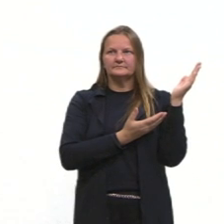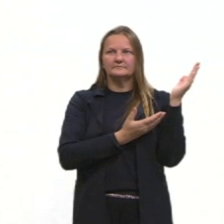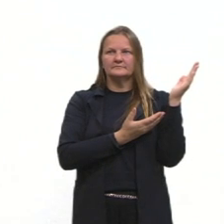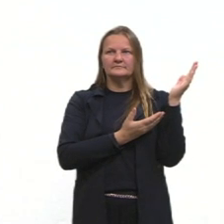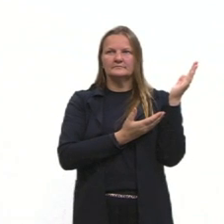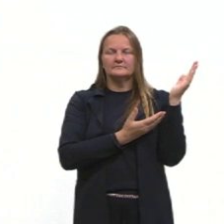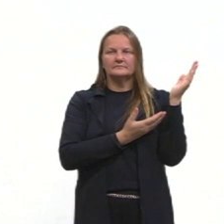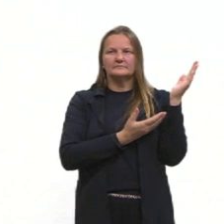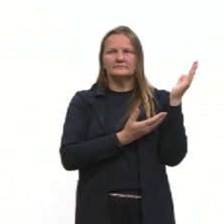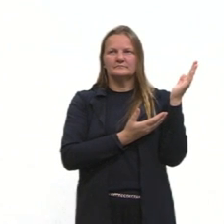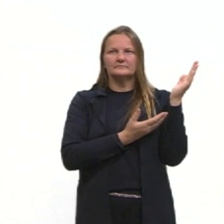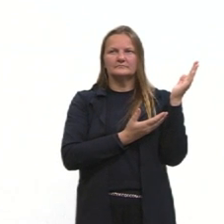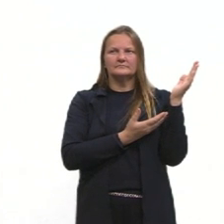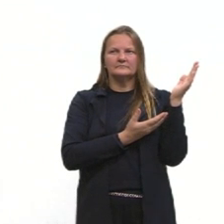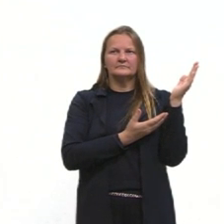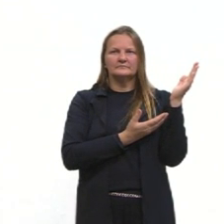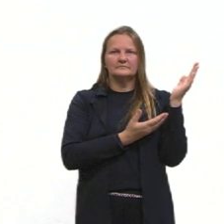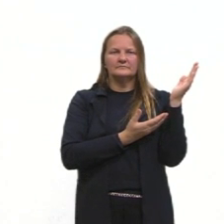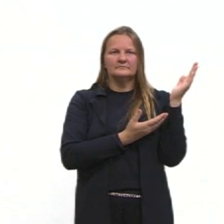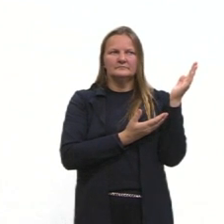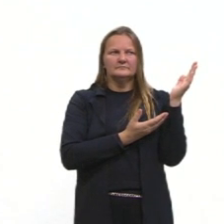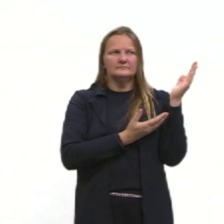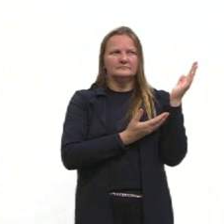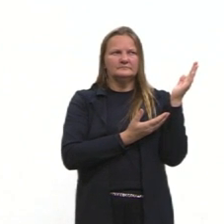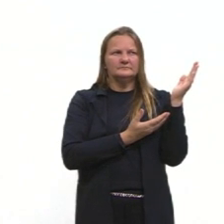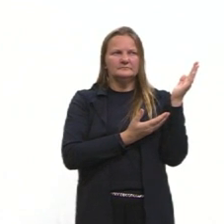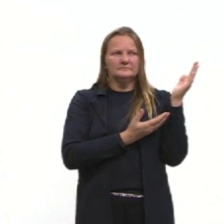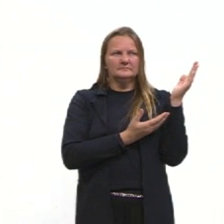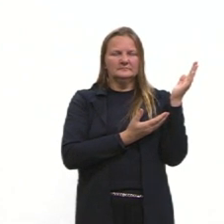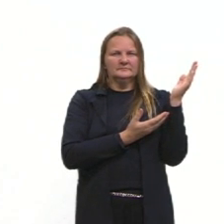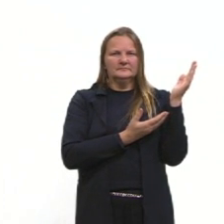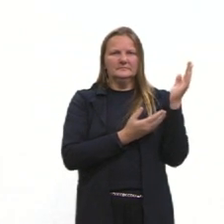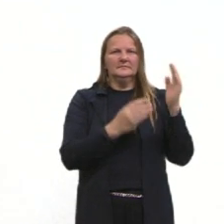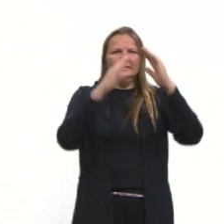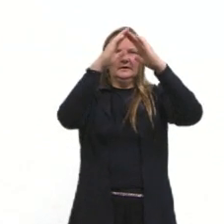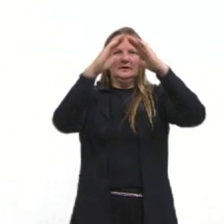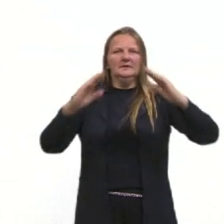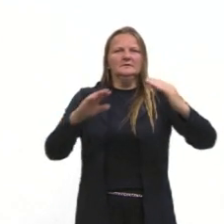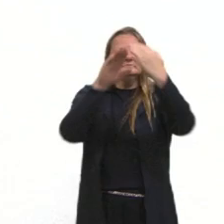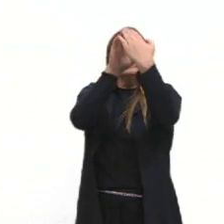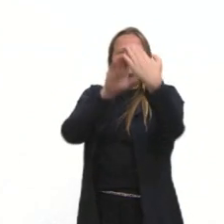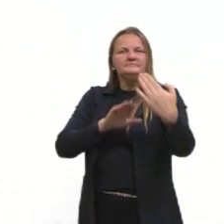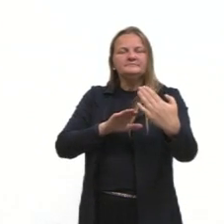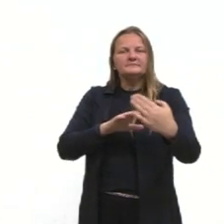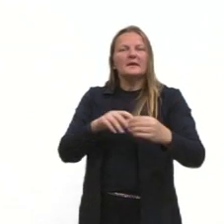falando sobre a questão das pirâmides de Gizé.